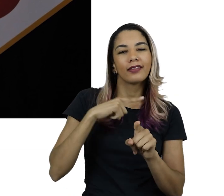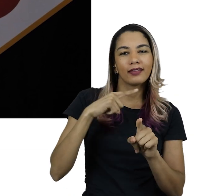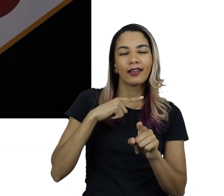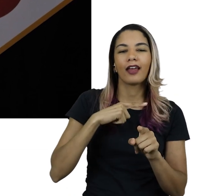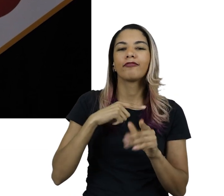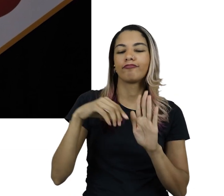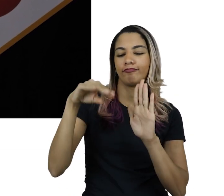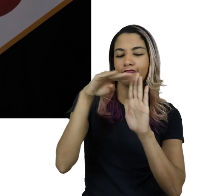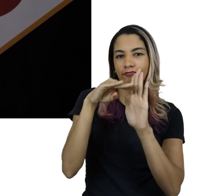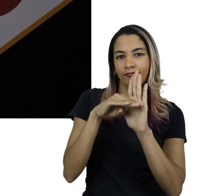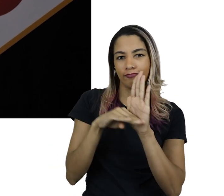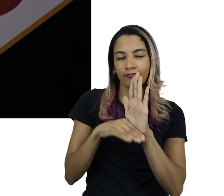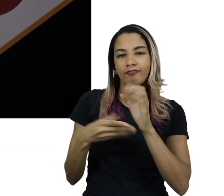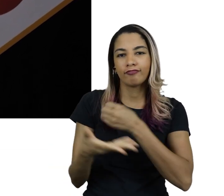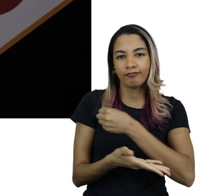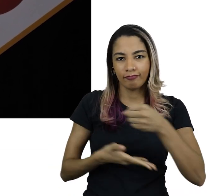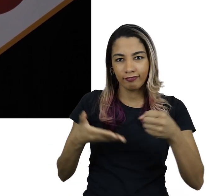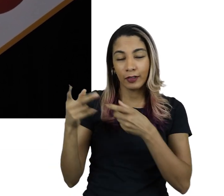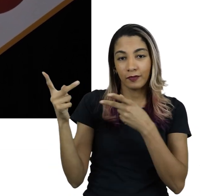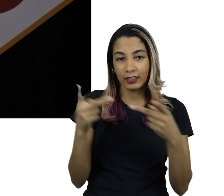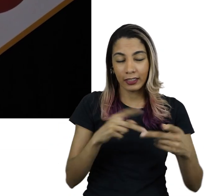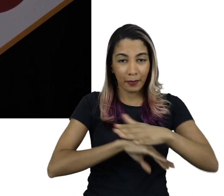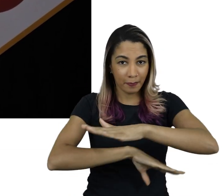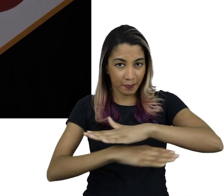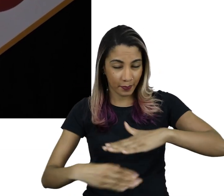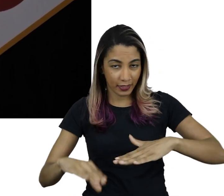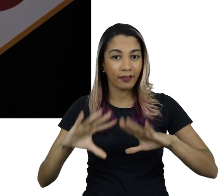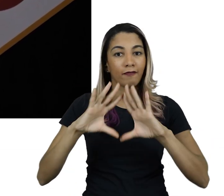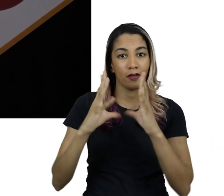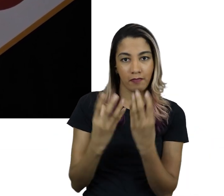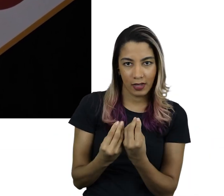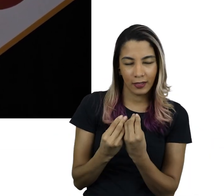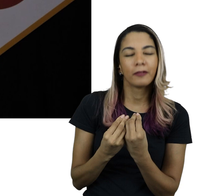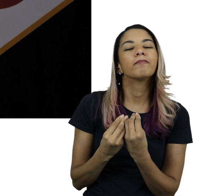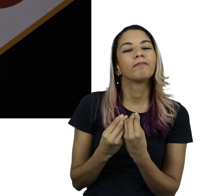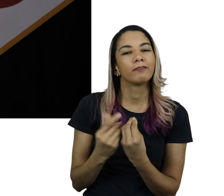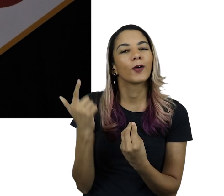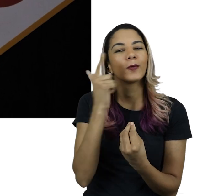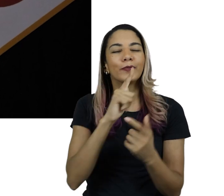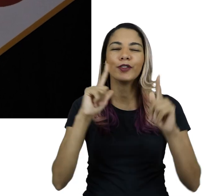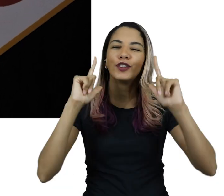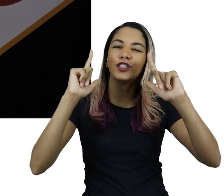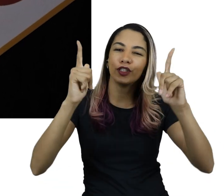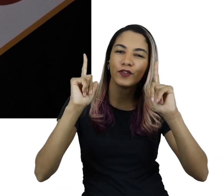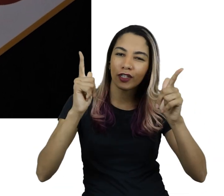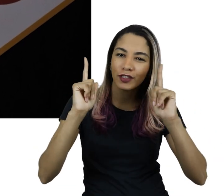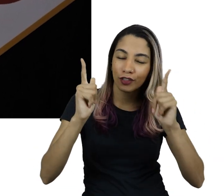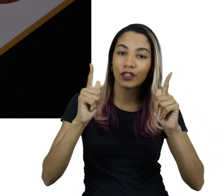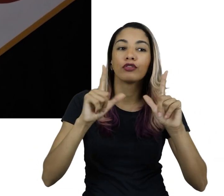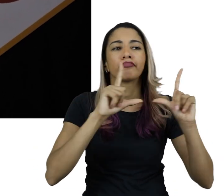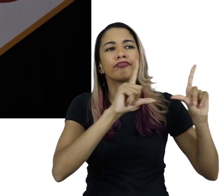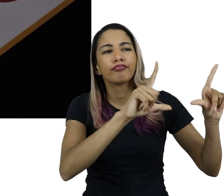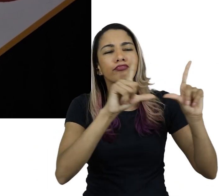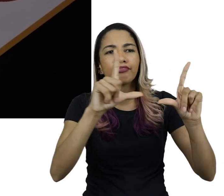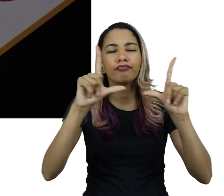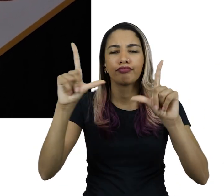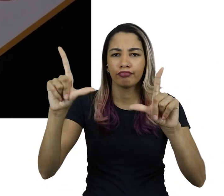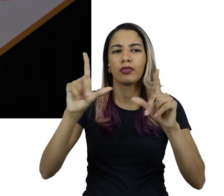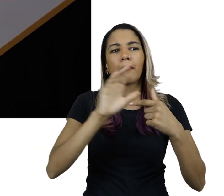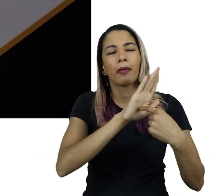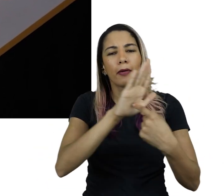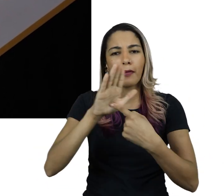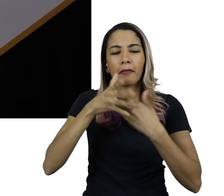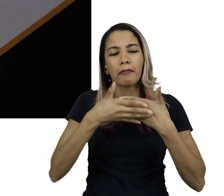o guia de visita Pina Família, uma publicação que buscava conduzir uma visita divertida da família à